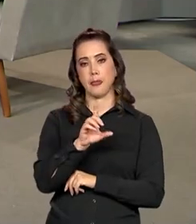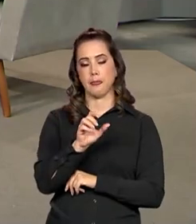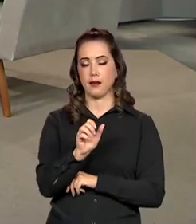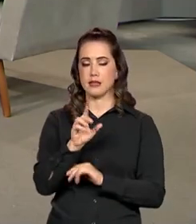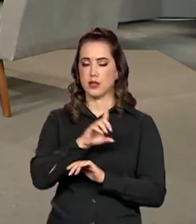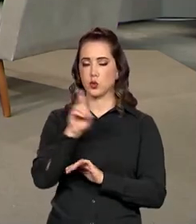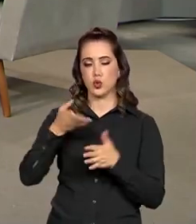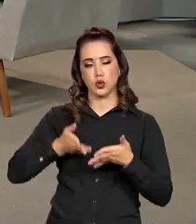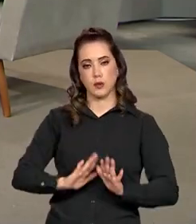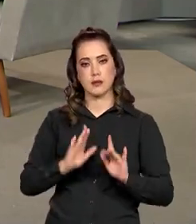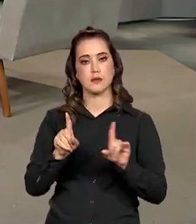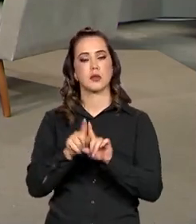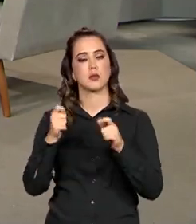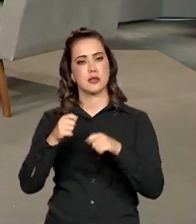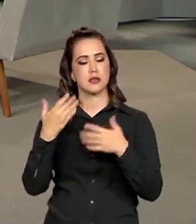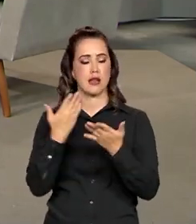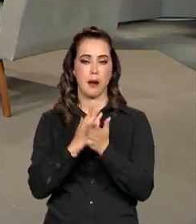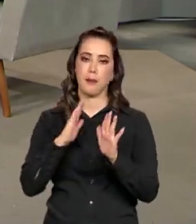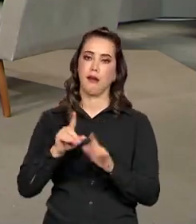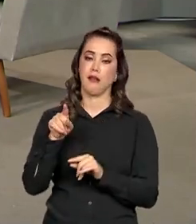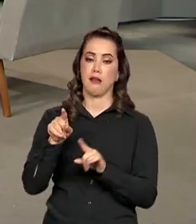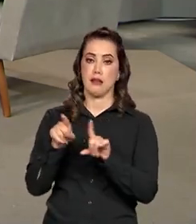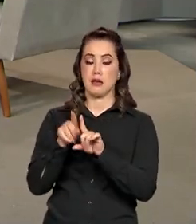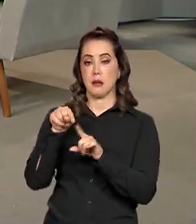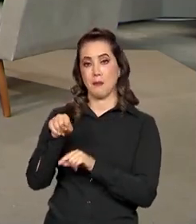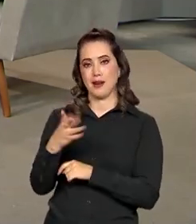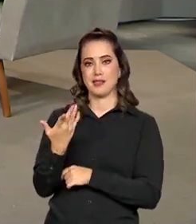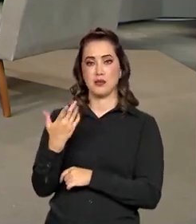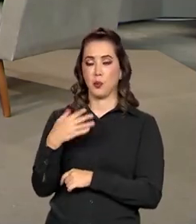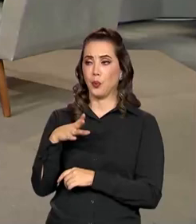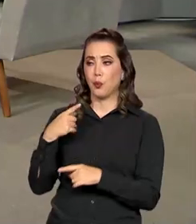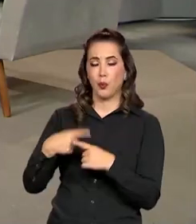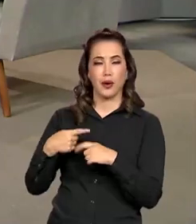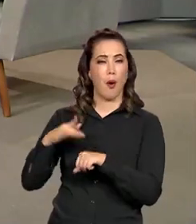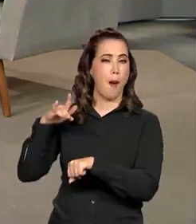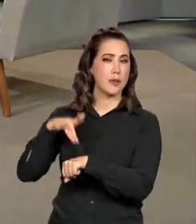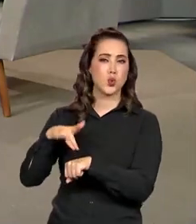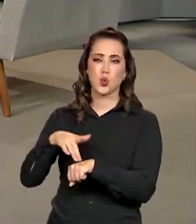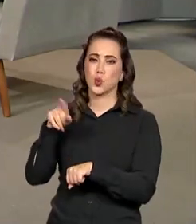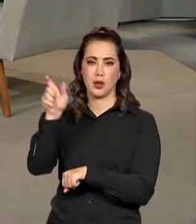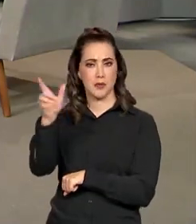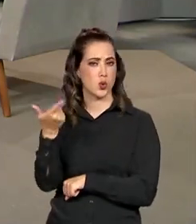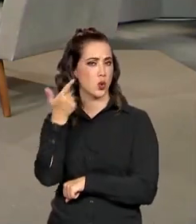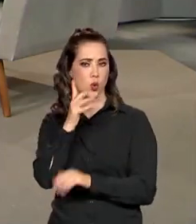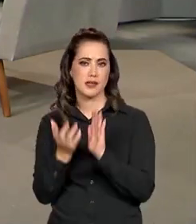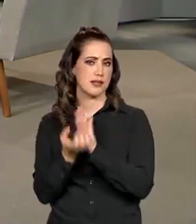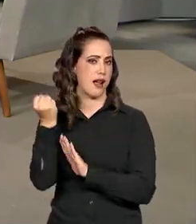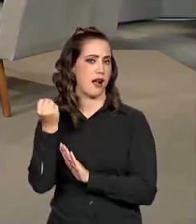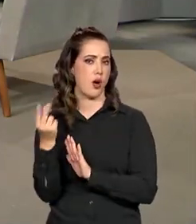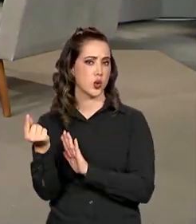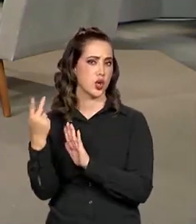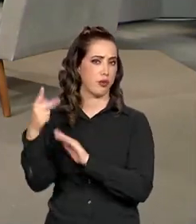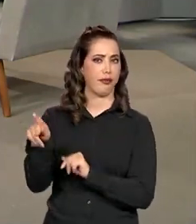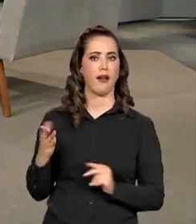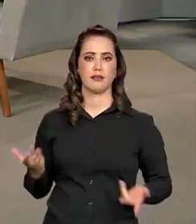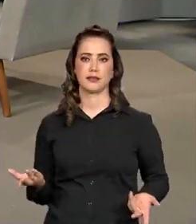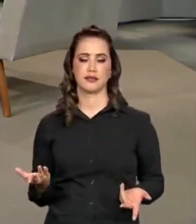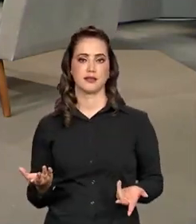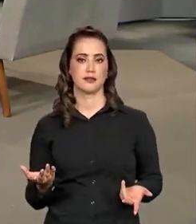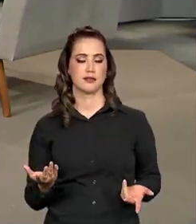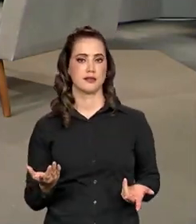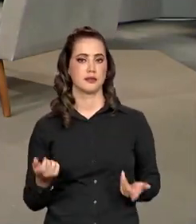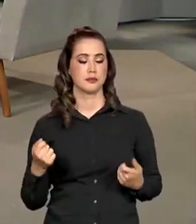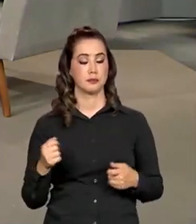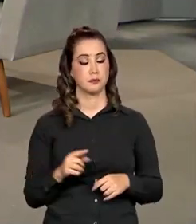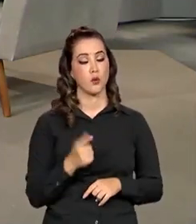essa crueldade, o trabalhador não poder sacar o que lhe pertence, isso vai acabar. Agora, uma outra